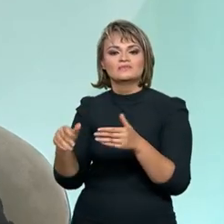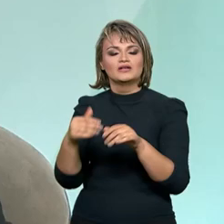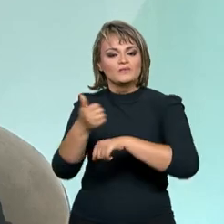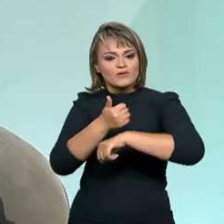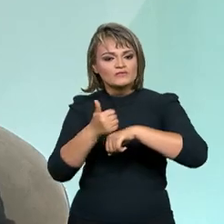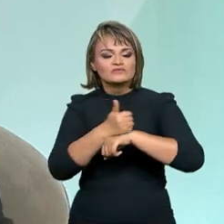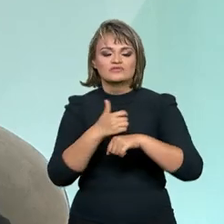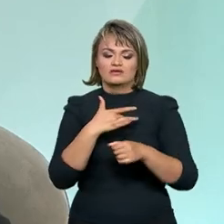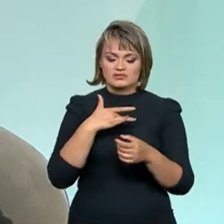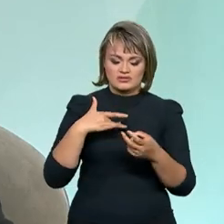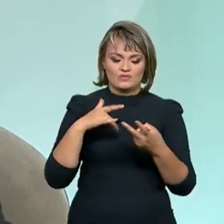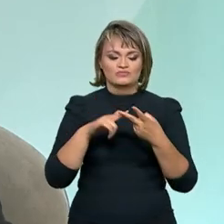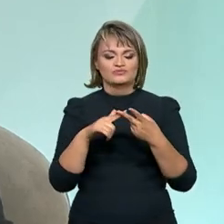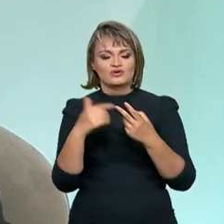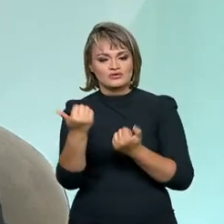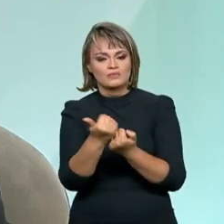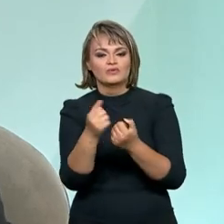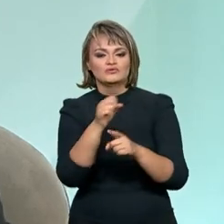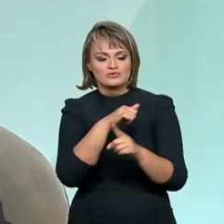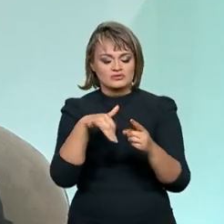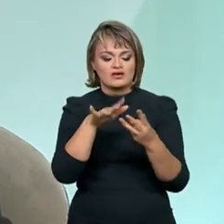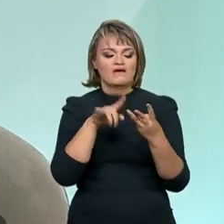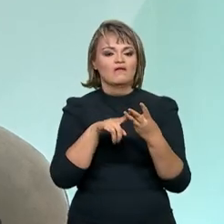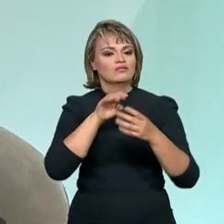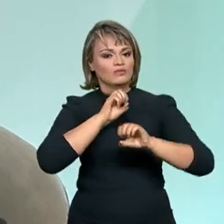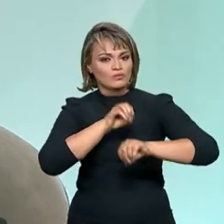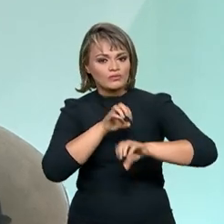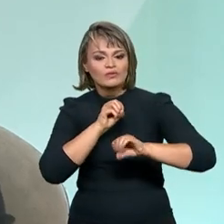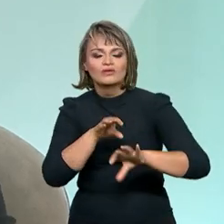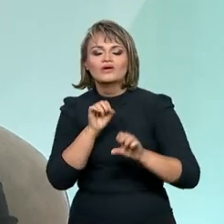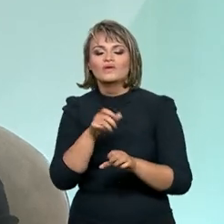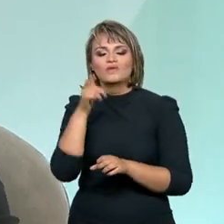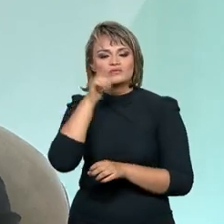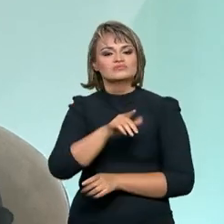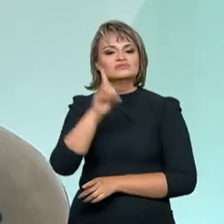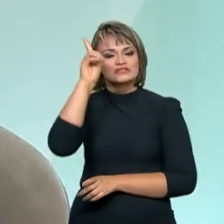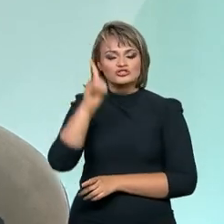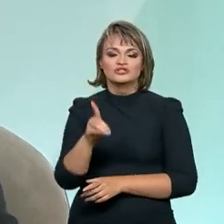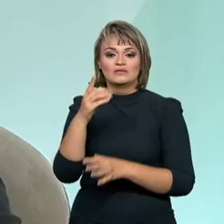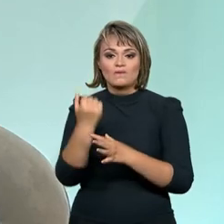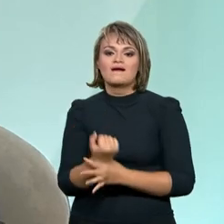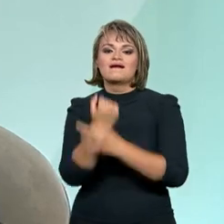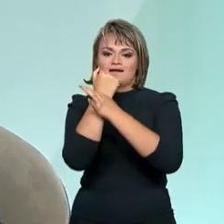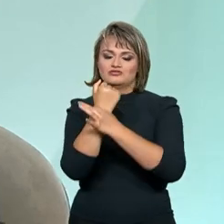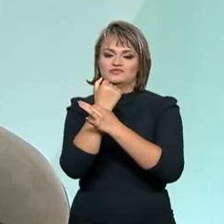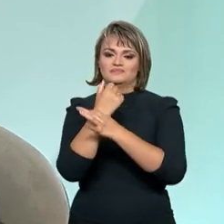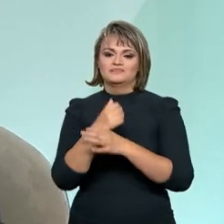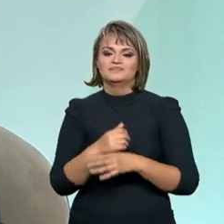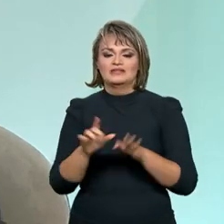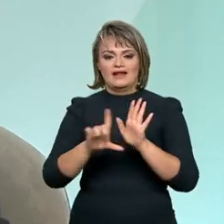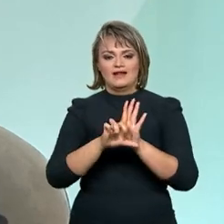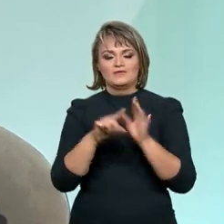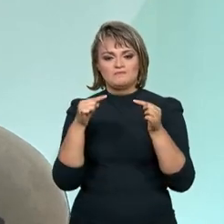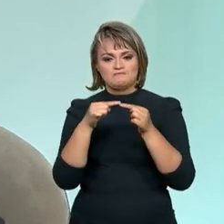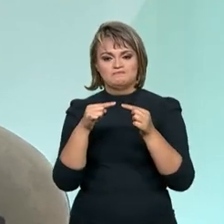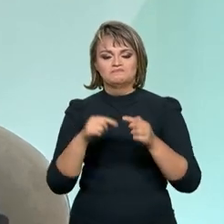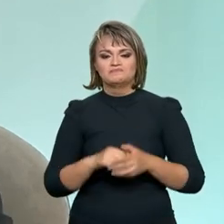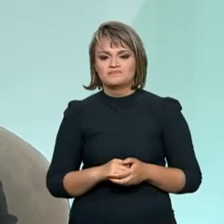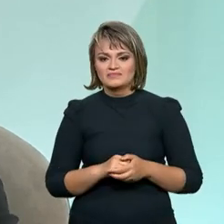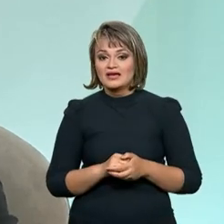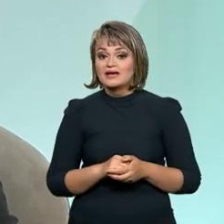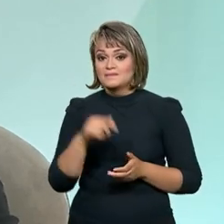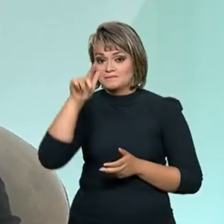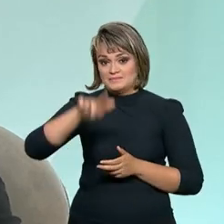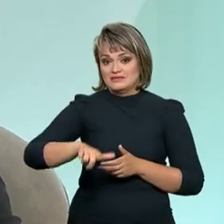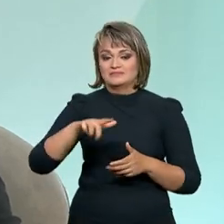profissionais da saúde, da assistência social, da educação, possam ter esses direitos e esses deveres também reconhecidos em lei. Para além